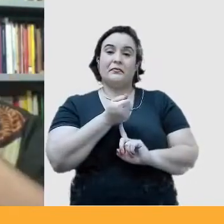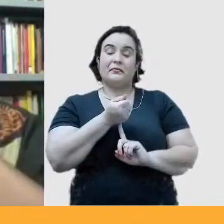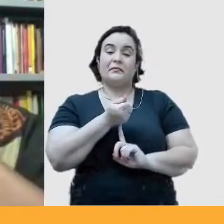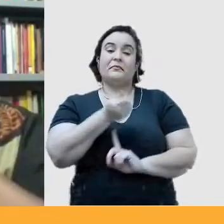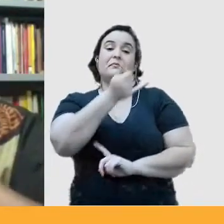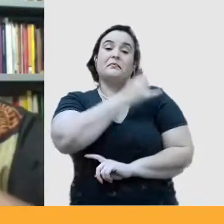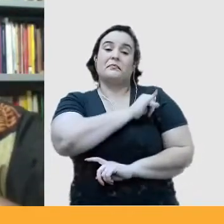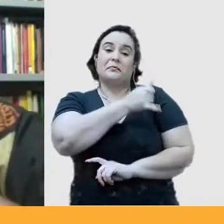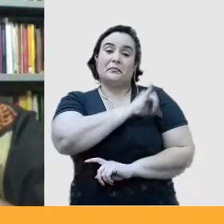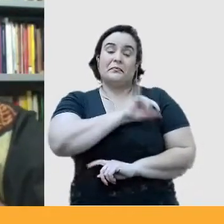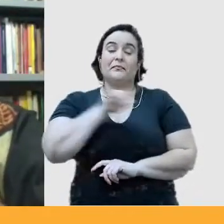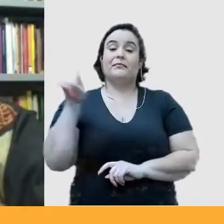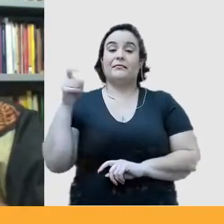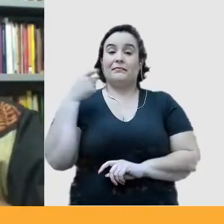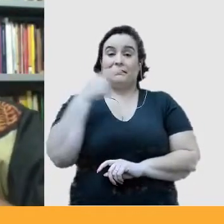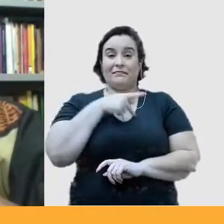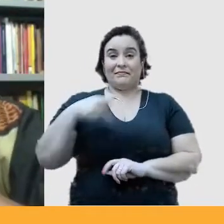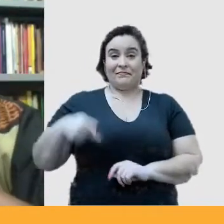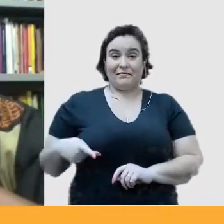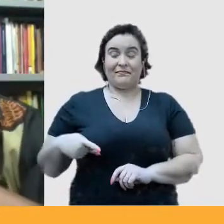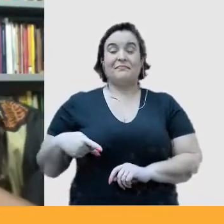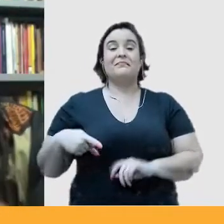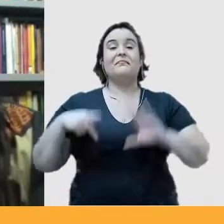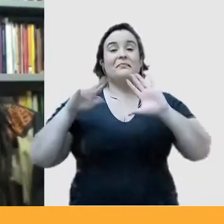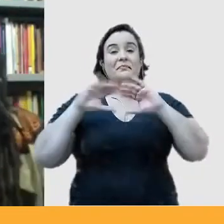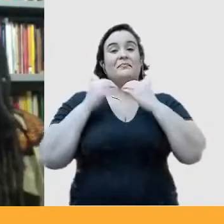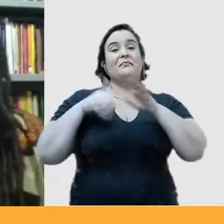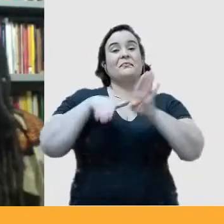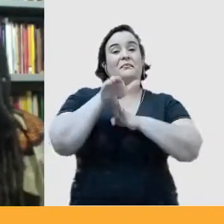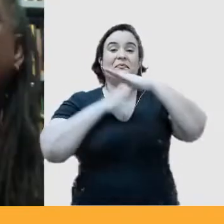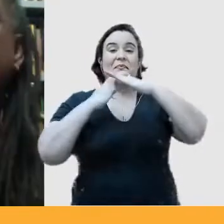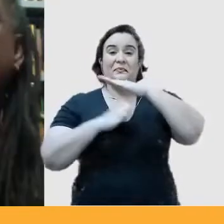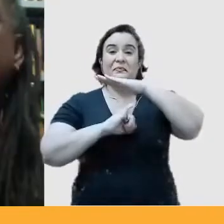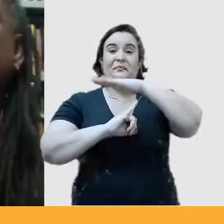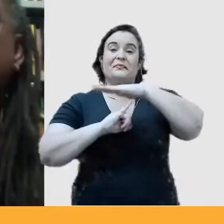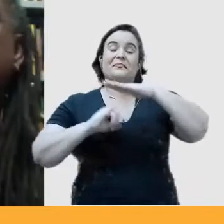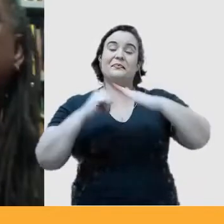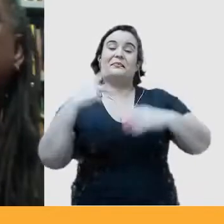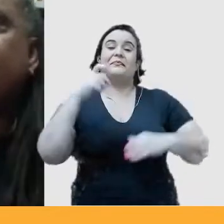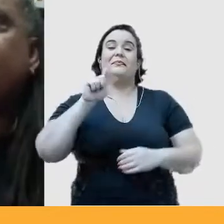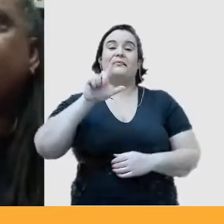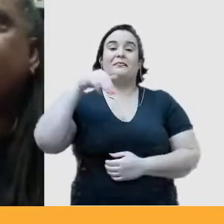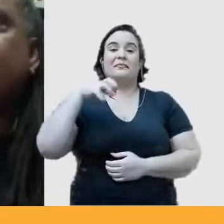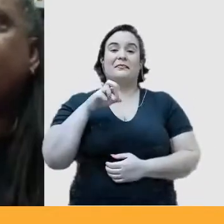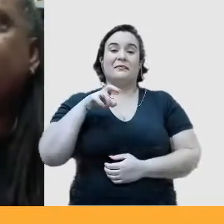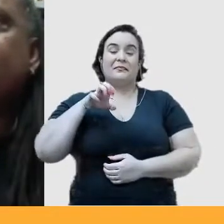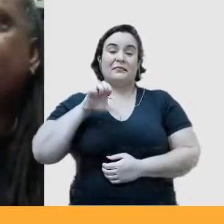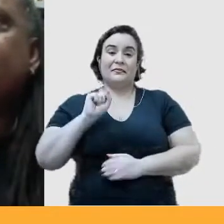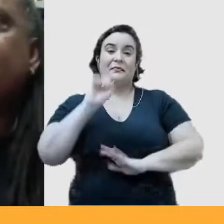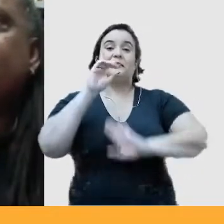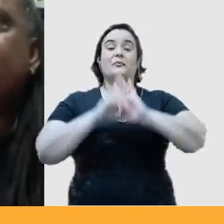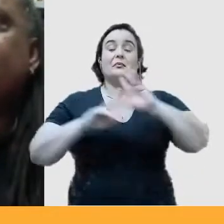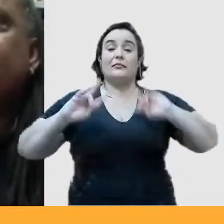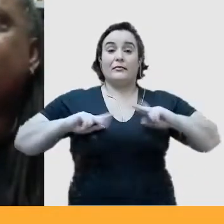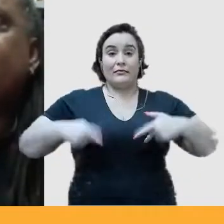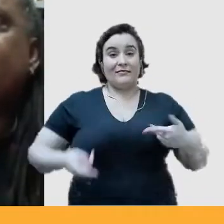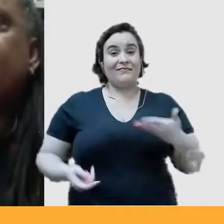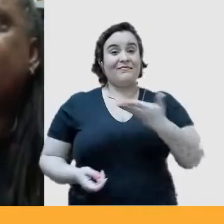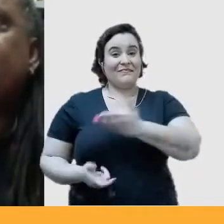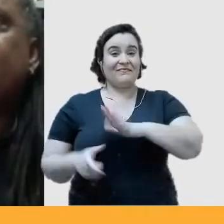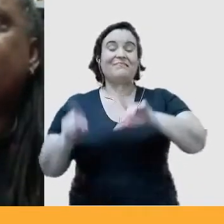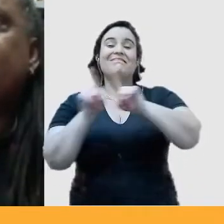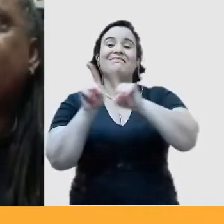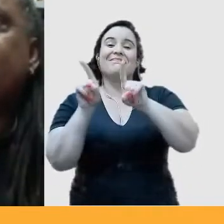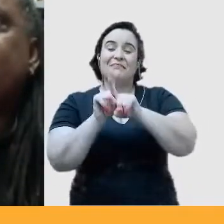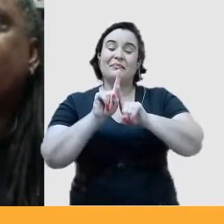-presidente do Conselho Executivo do Instituto Palmares de Direitos Humanos, do qual ele também fez a